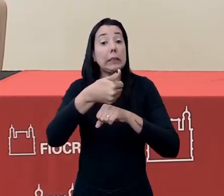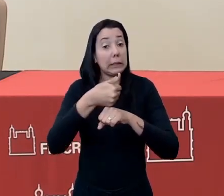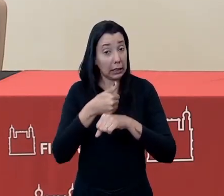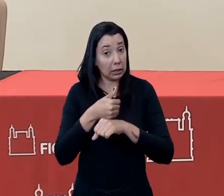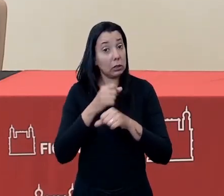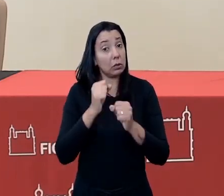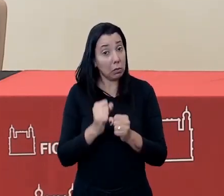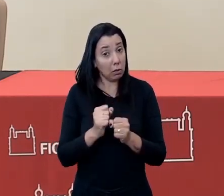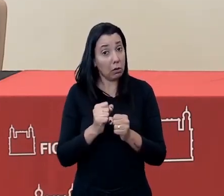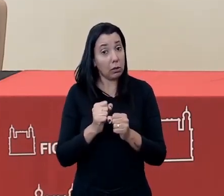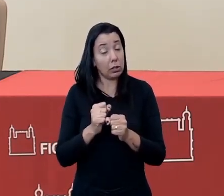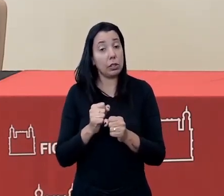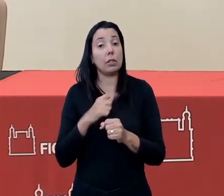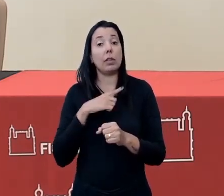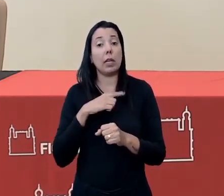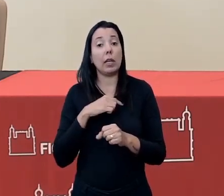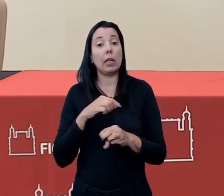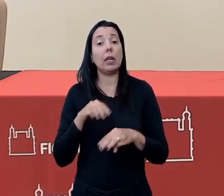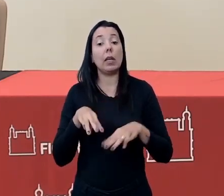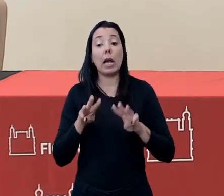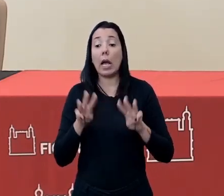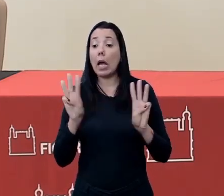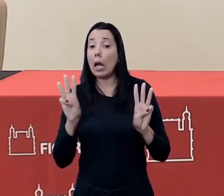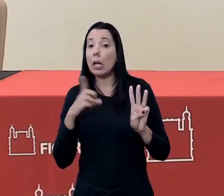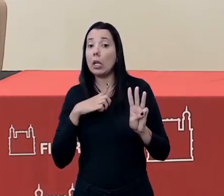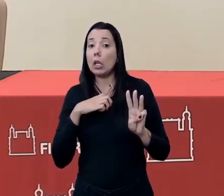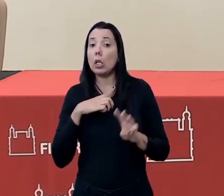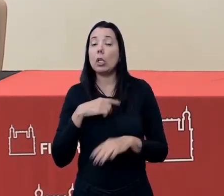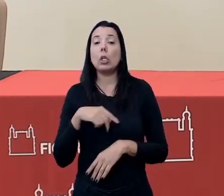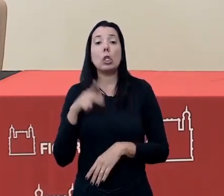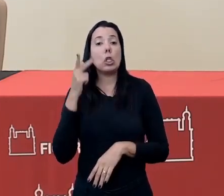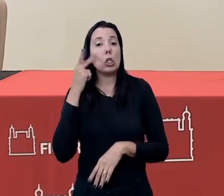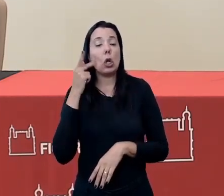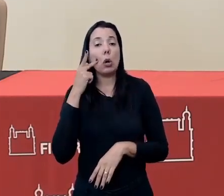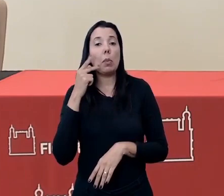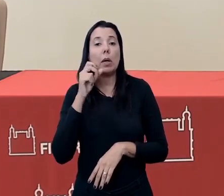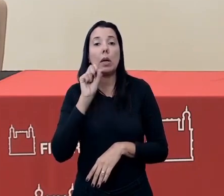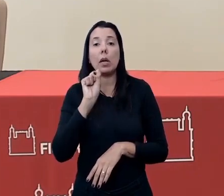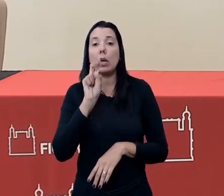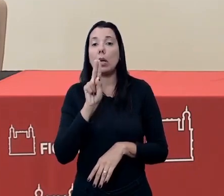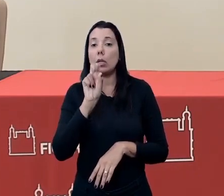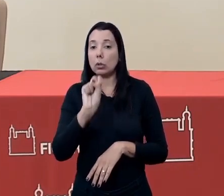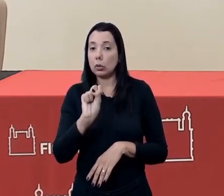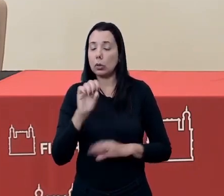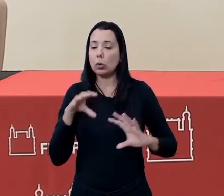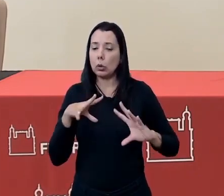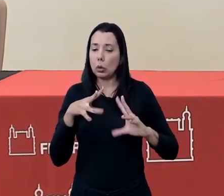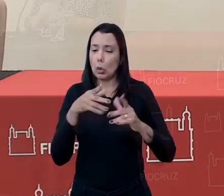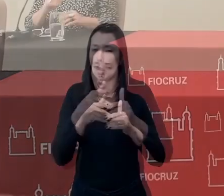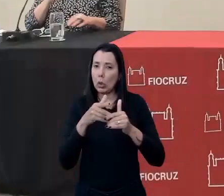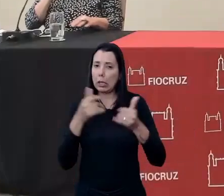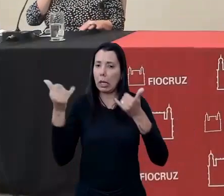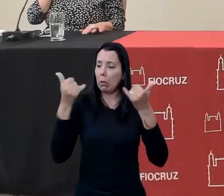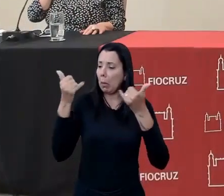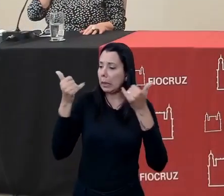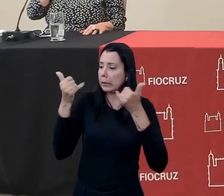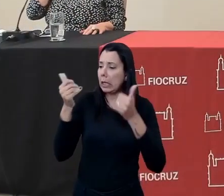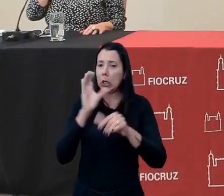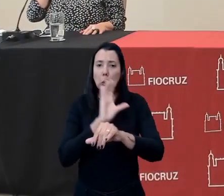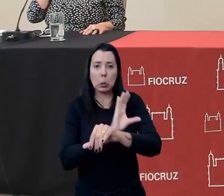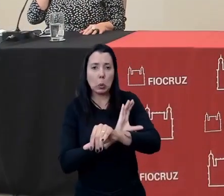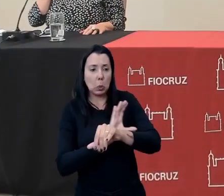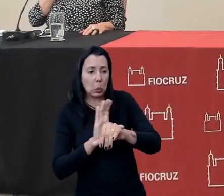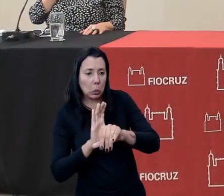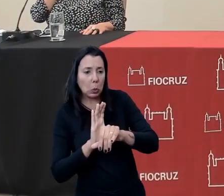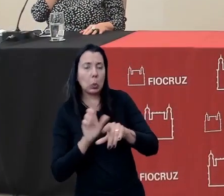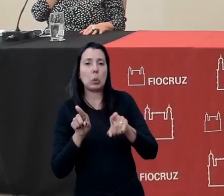vocês possam acessar a página da Unasus. A gente construiu um hot site com todas as informações de curso e de